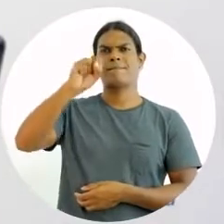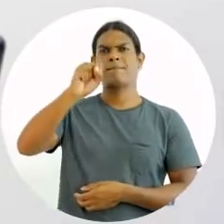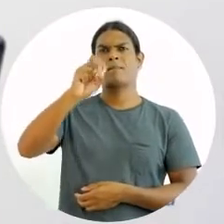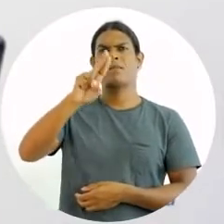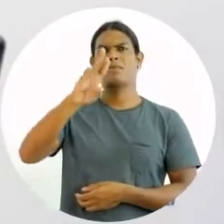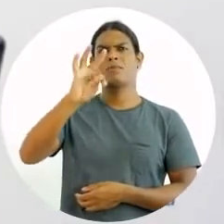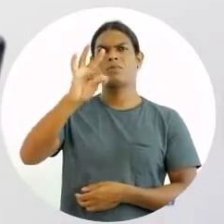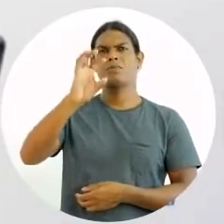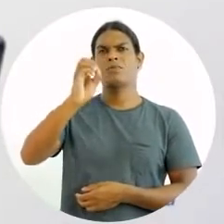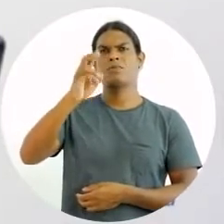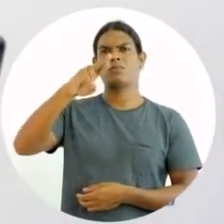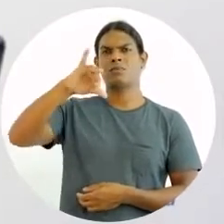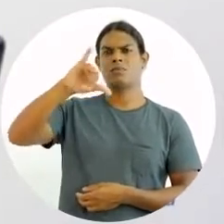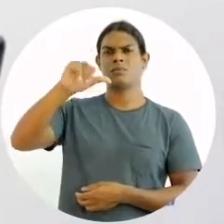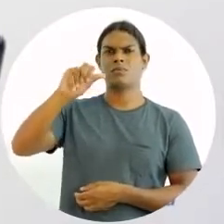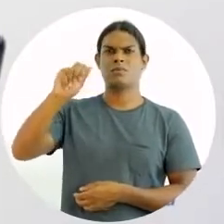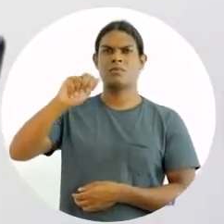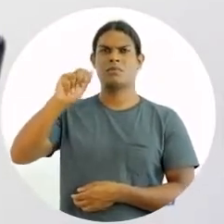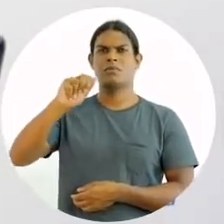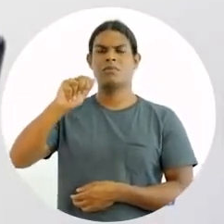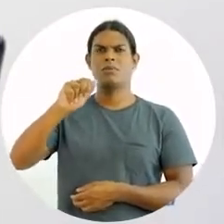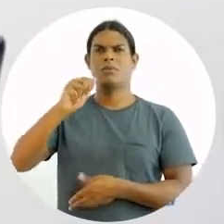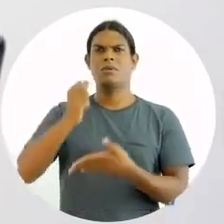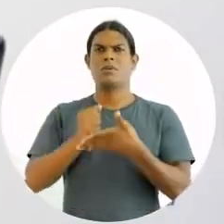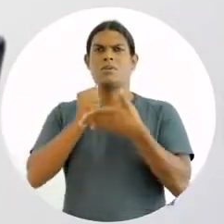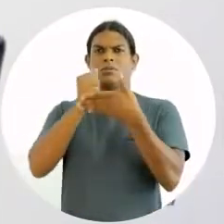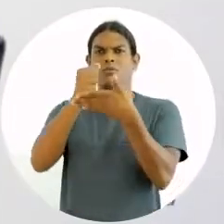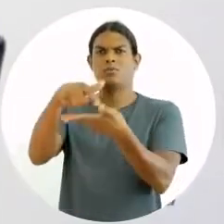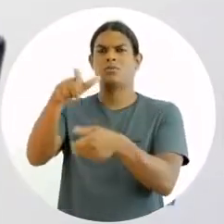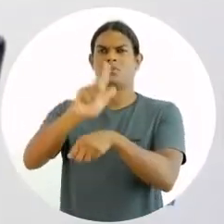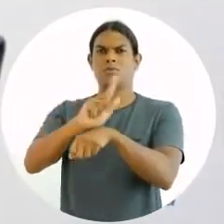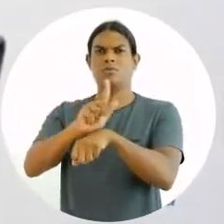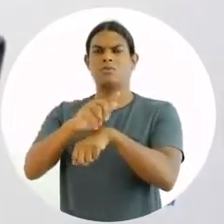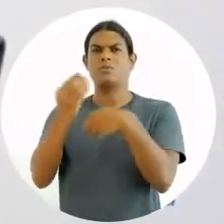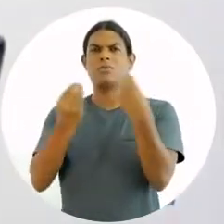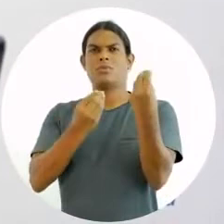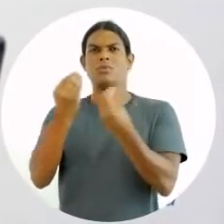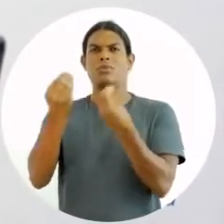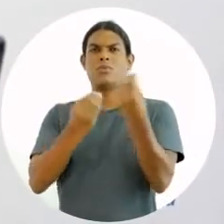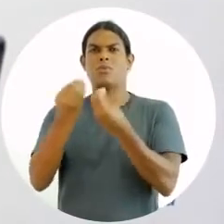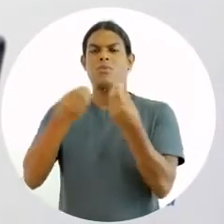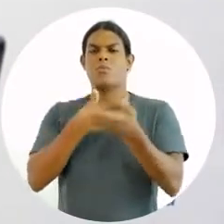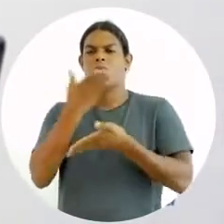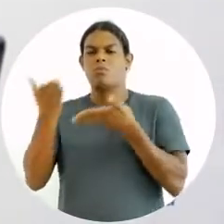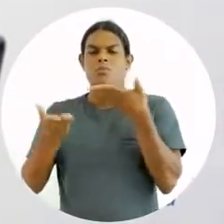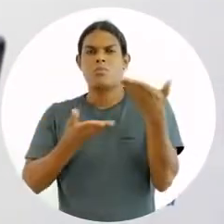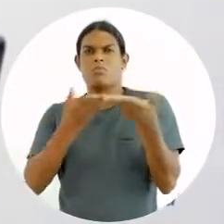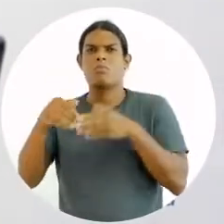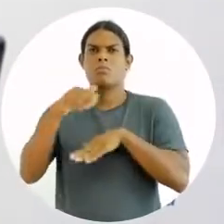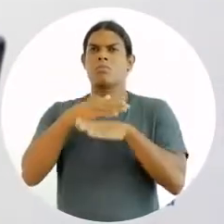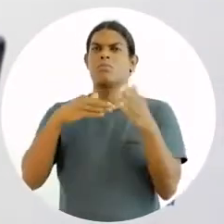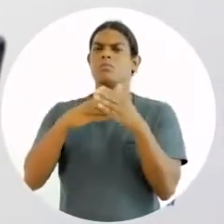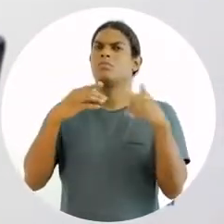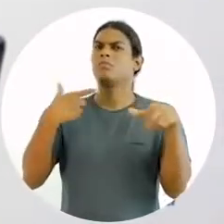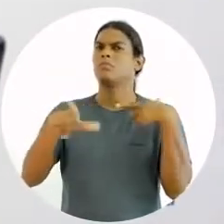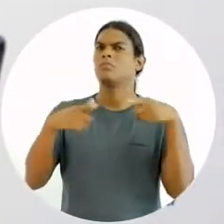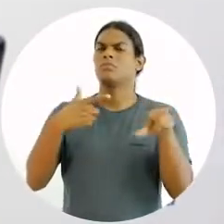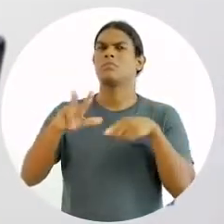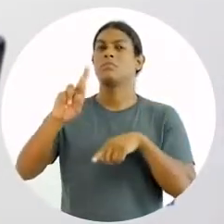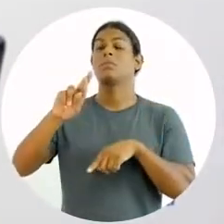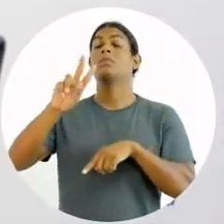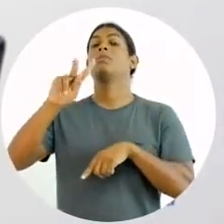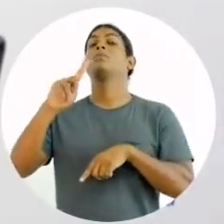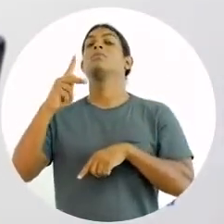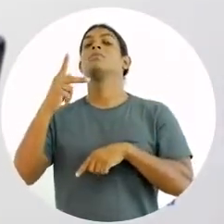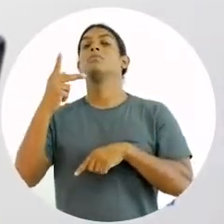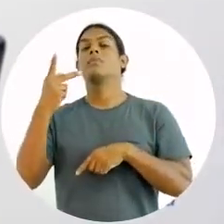conduzindo esse gestor para o seu melhor trato com os seus subordinados? Ou seja, o Recursos Humanos,